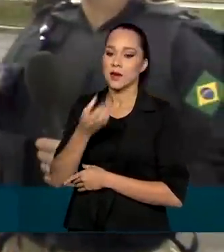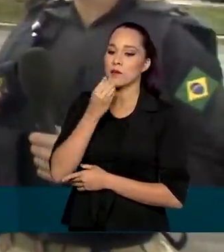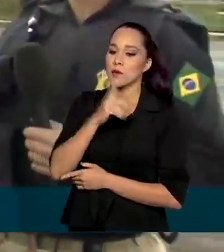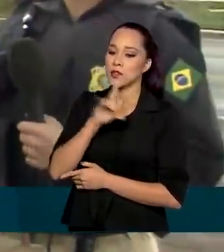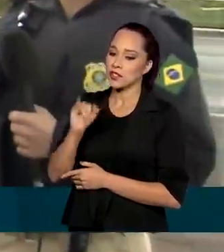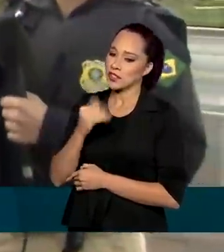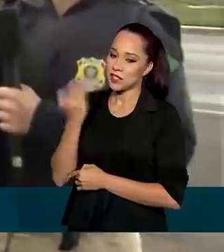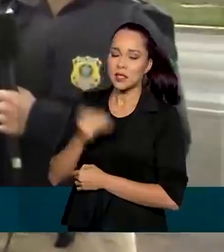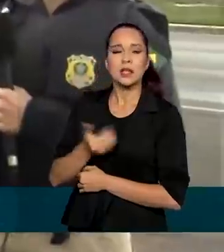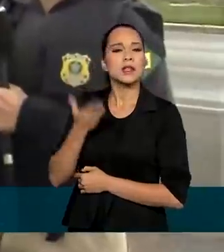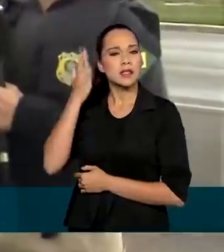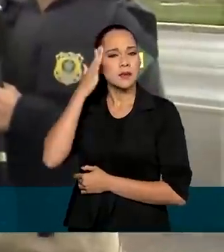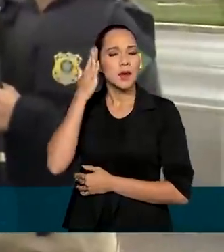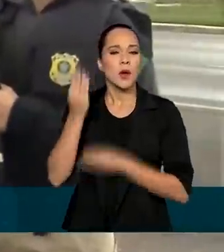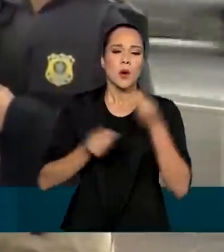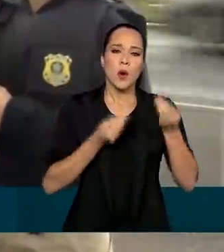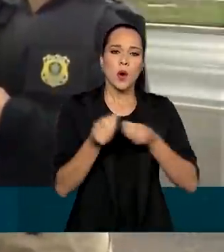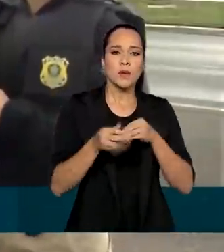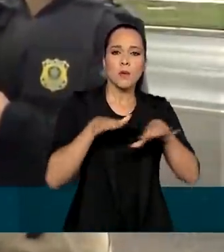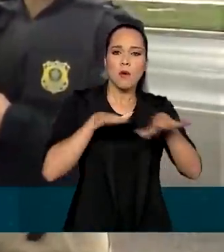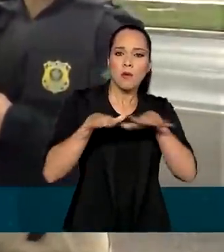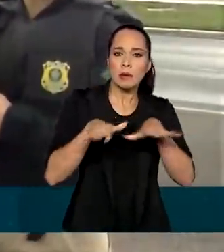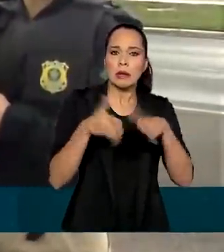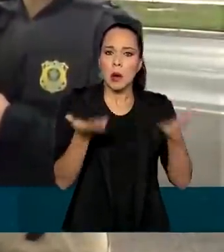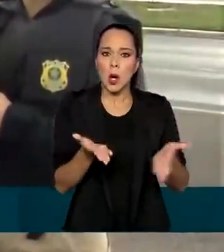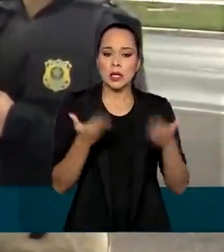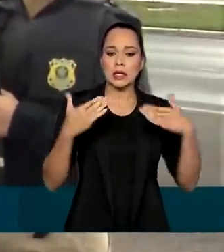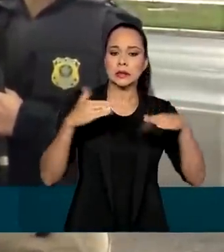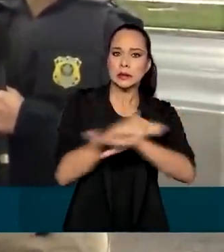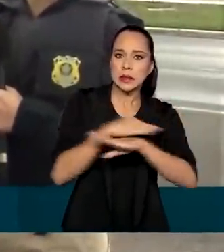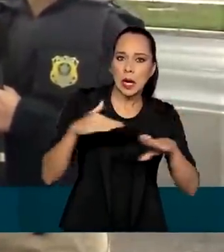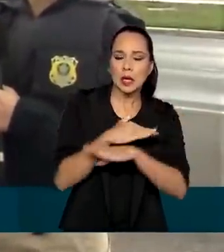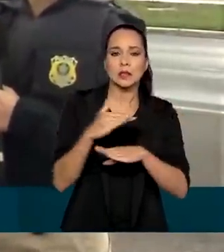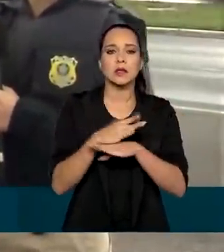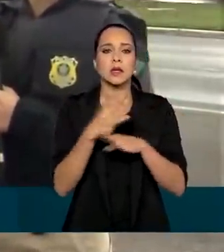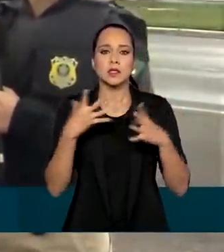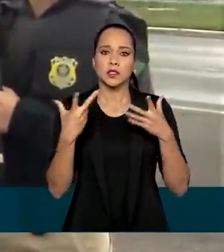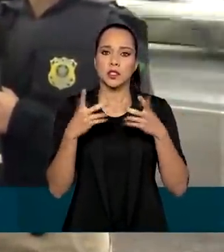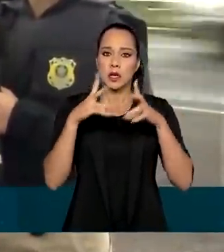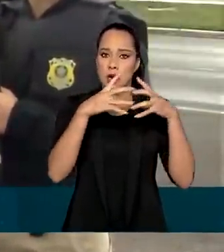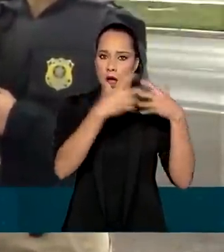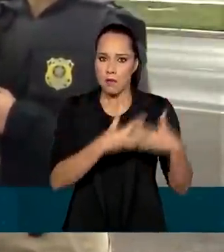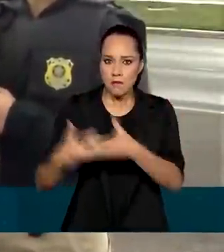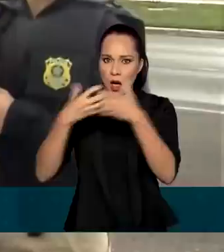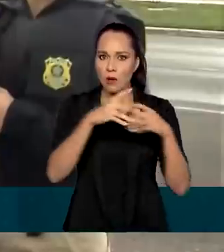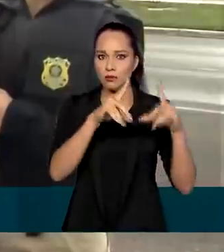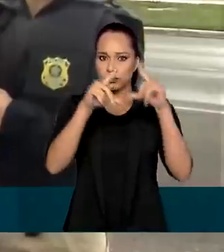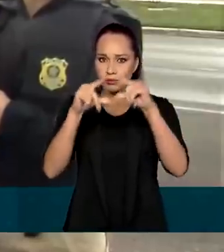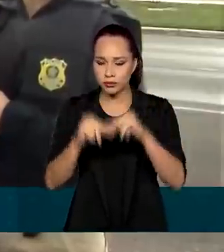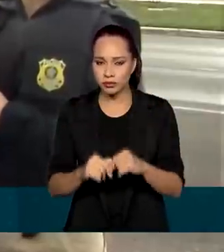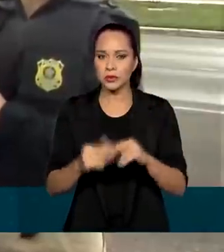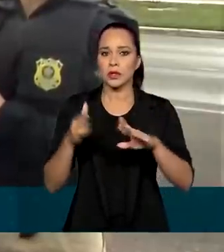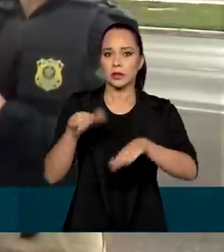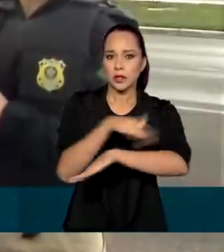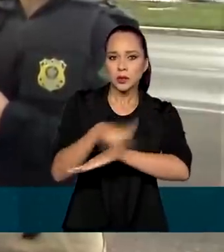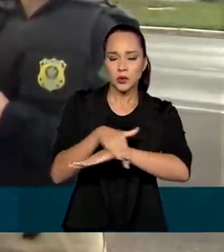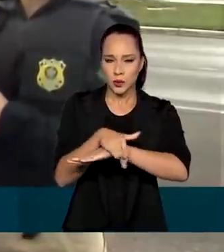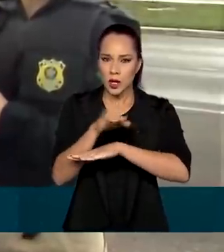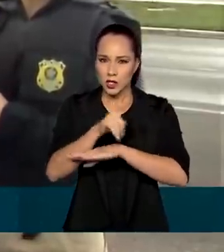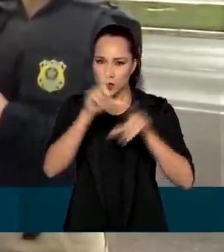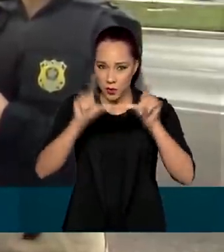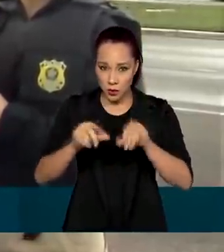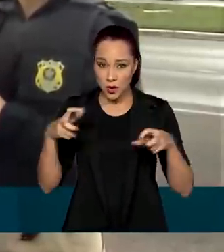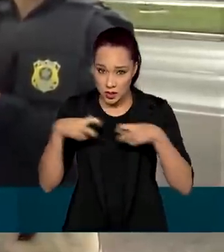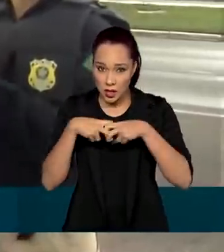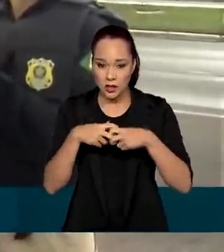Inspetora, eu queria saber como que está o movimento das estradas até agora? A questão da restrição dos caminhões nas vias simples em horário de pico, isso reduz os